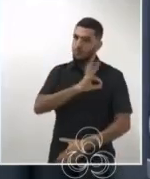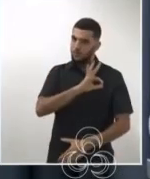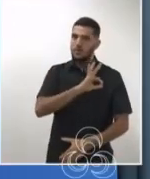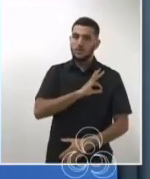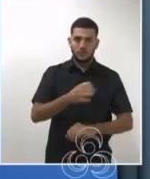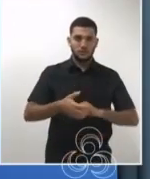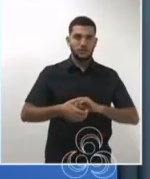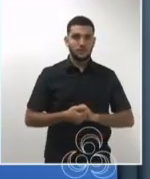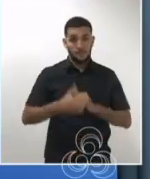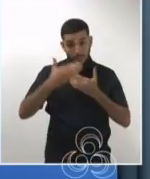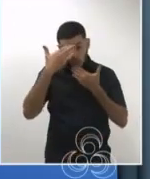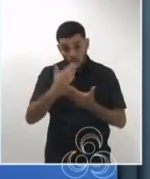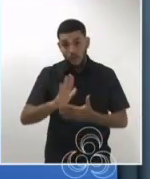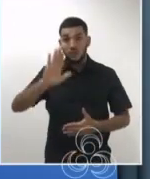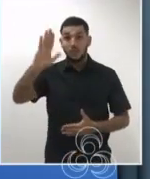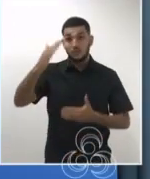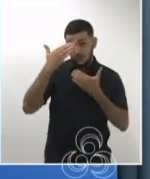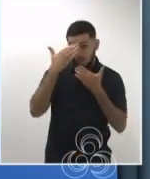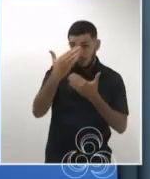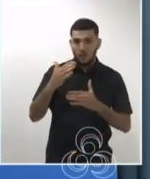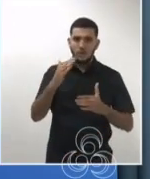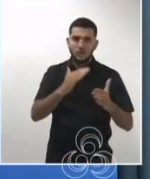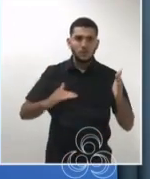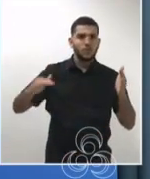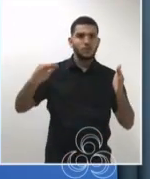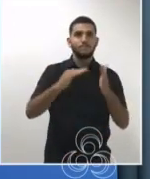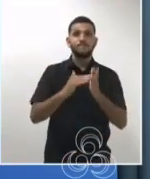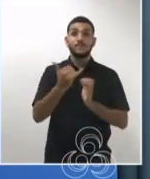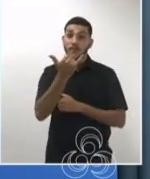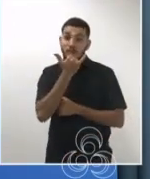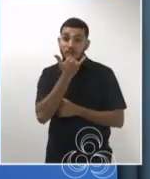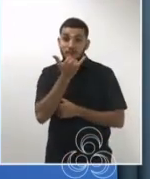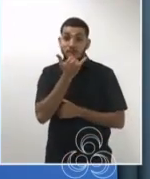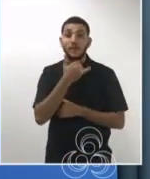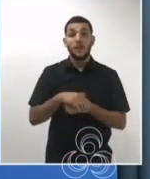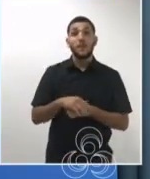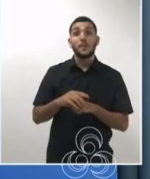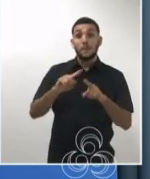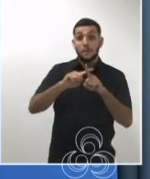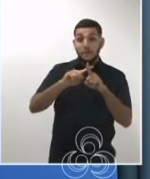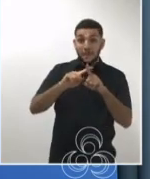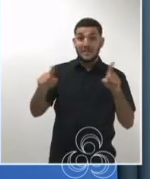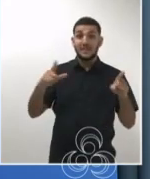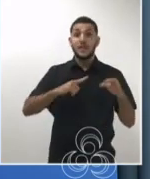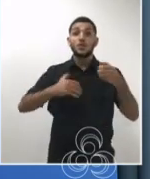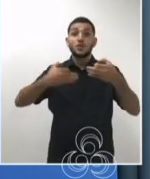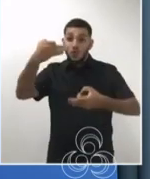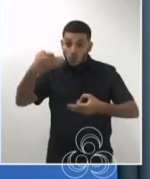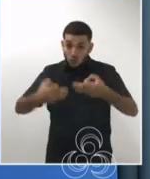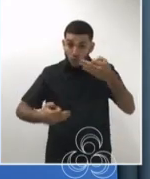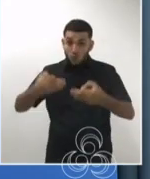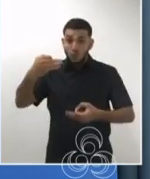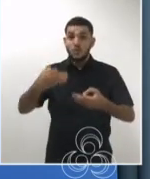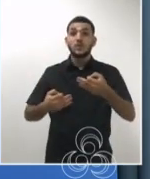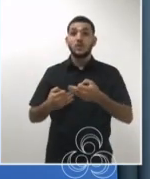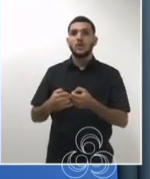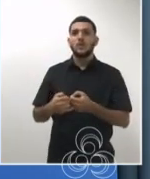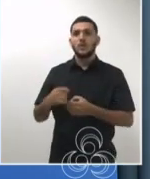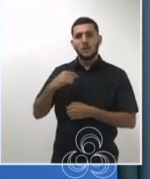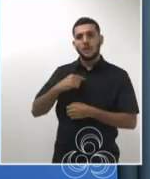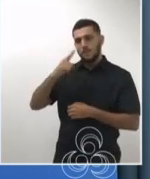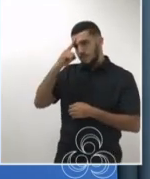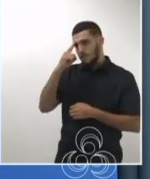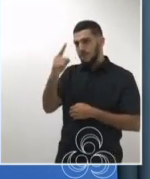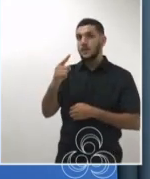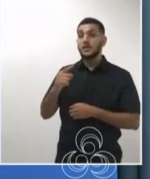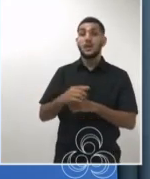Muito obrigado, candidato. Muito obrigado a todos. A gente pede desculpas, mas por ordem da juíza Denise Castelo Bonfim, que determinou a participação do candidato